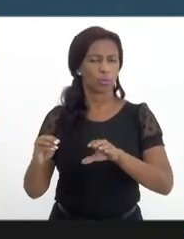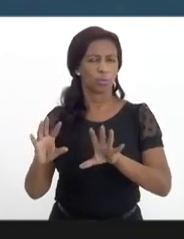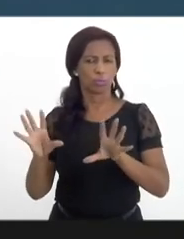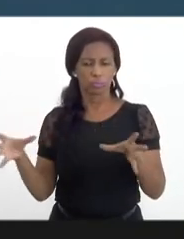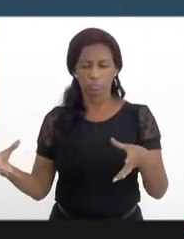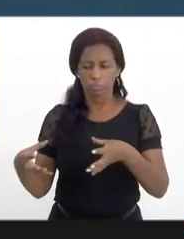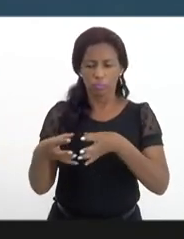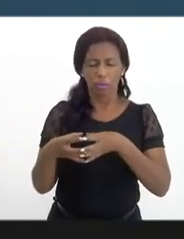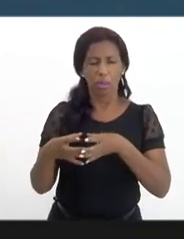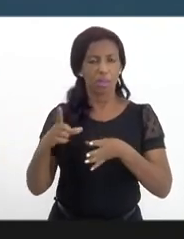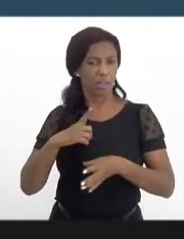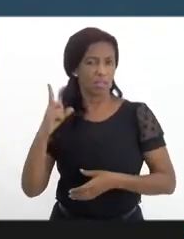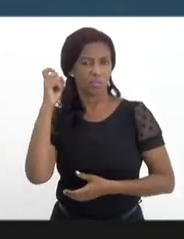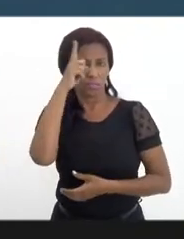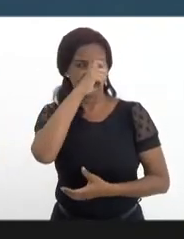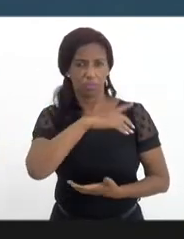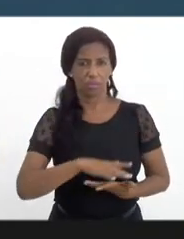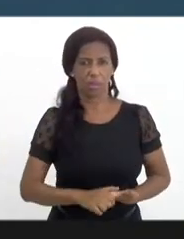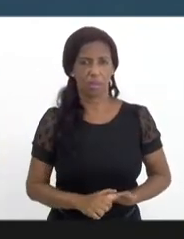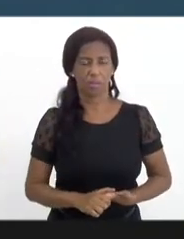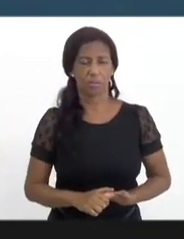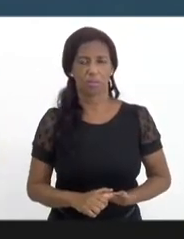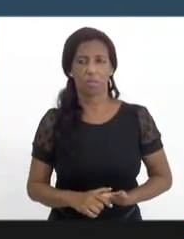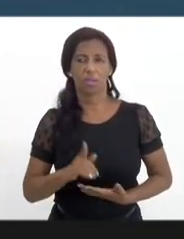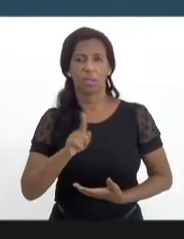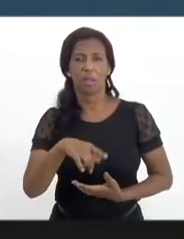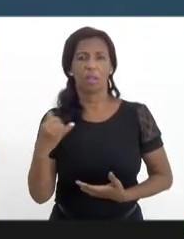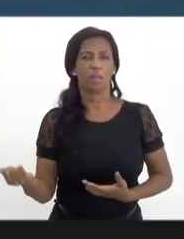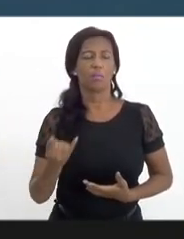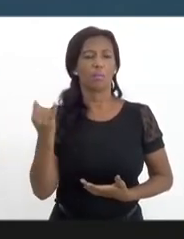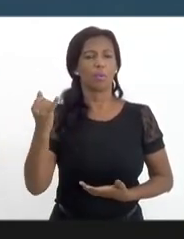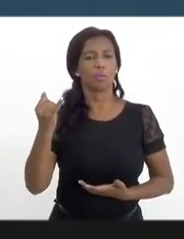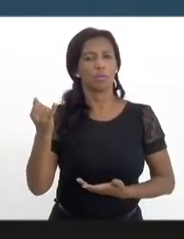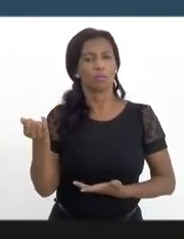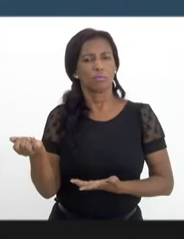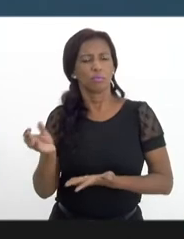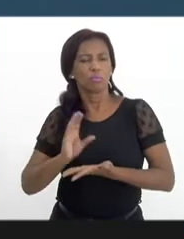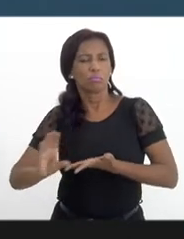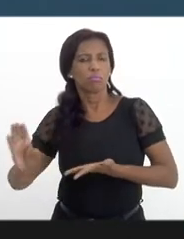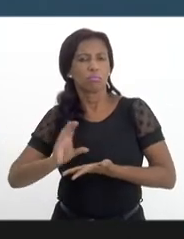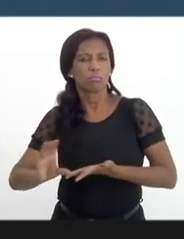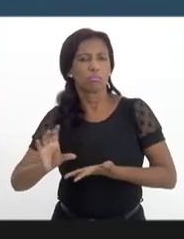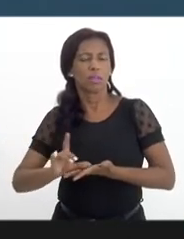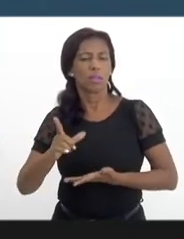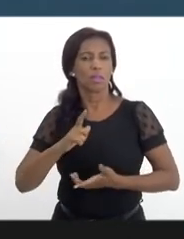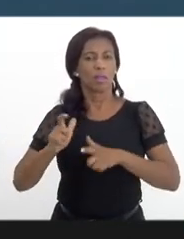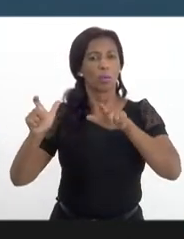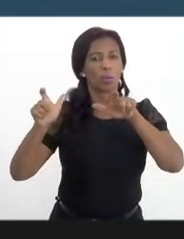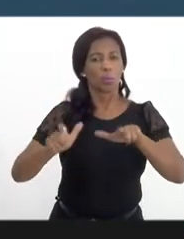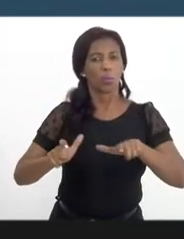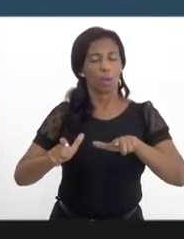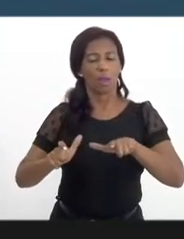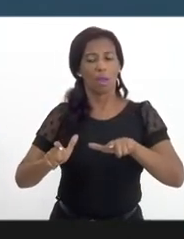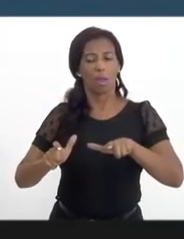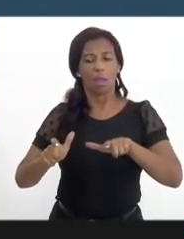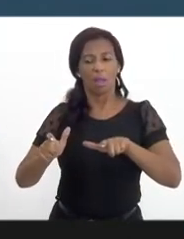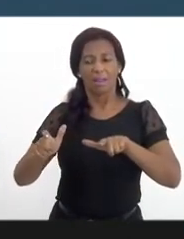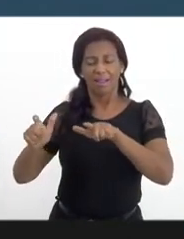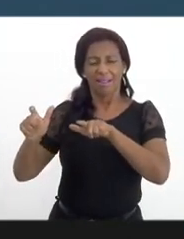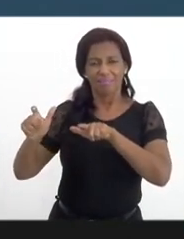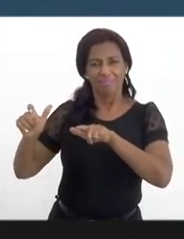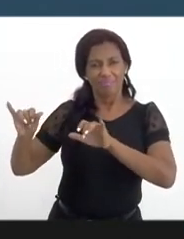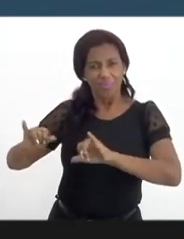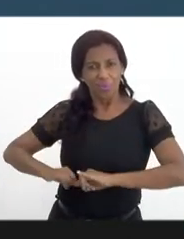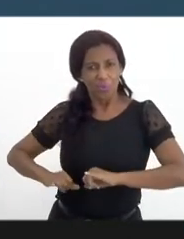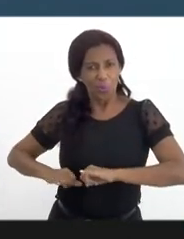por as suas dificuldades e é gritante na área financeira, é uma área que os CAPs sofrem, a